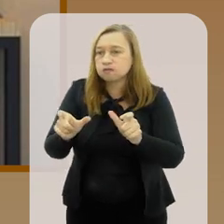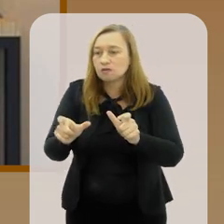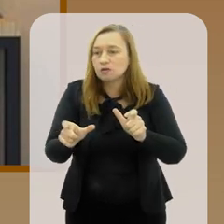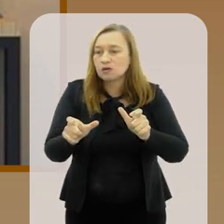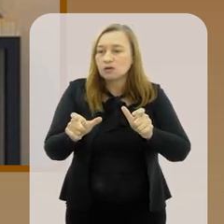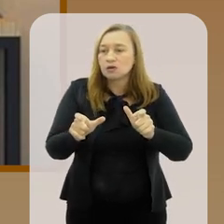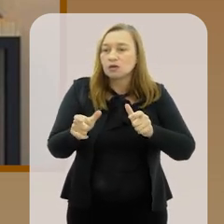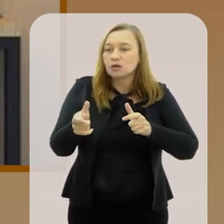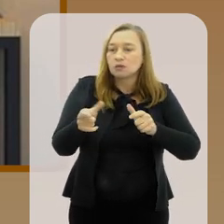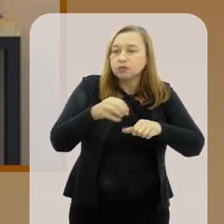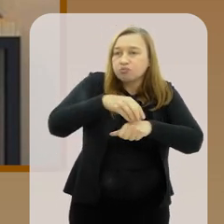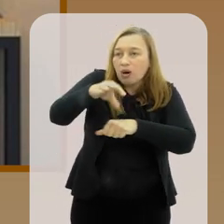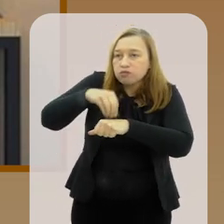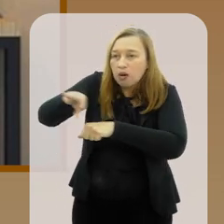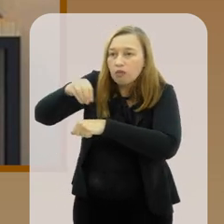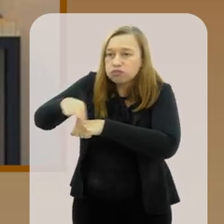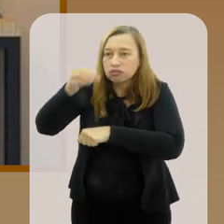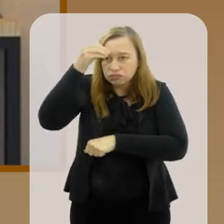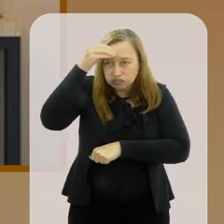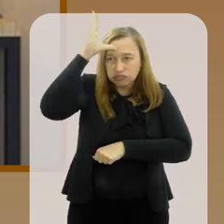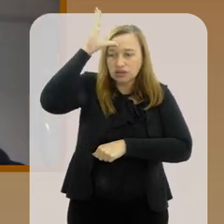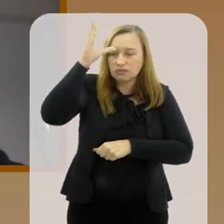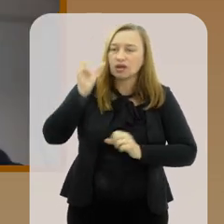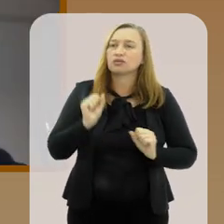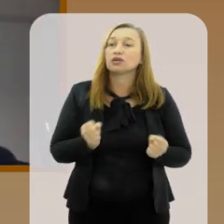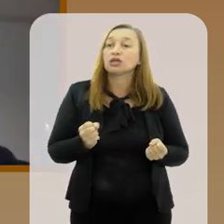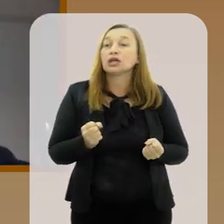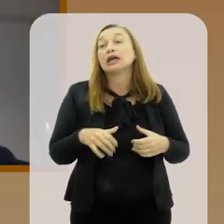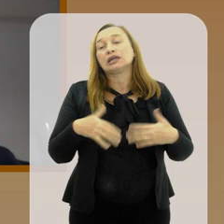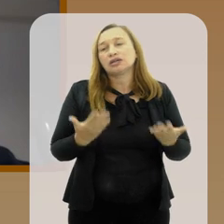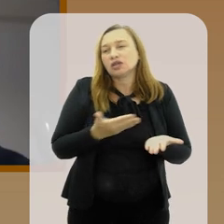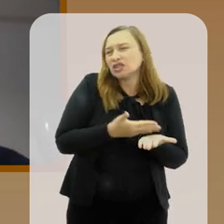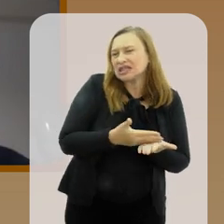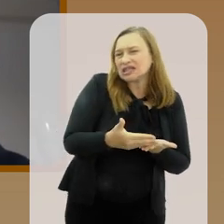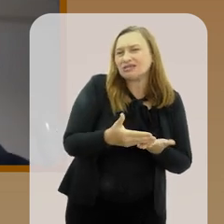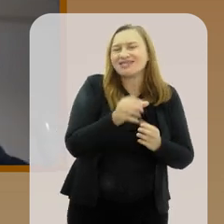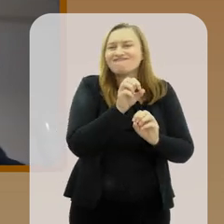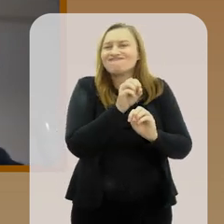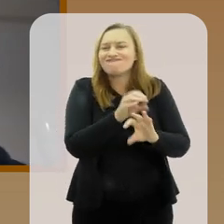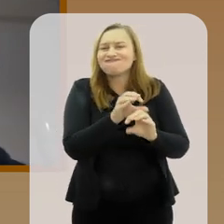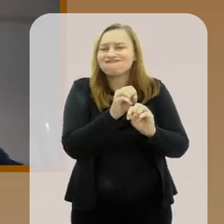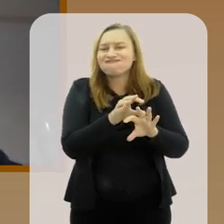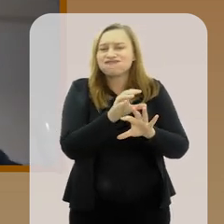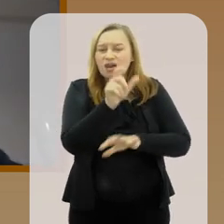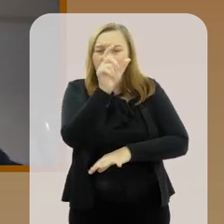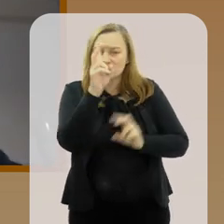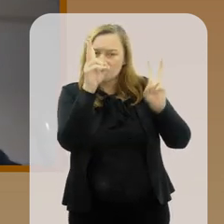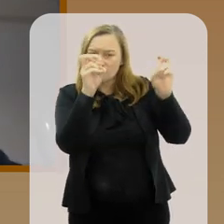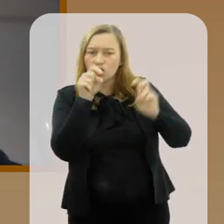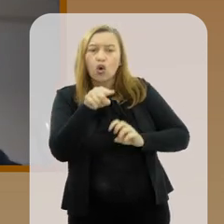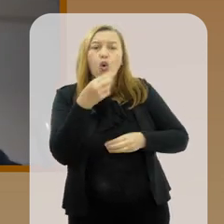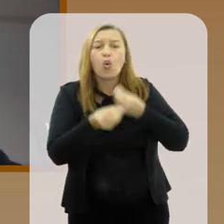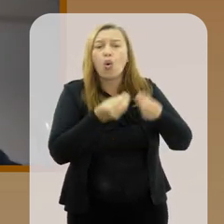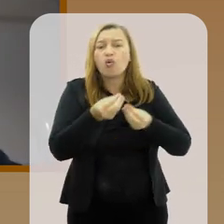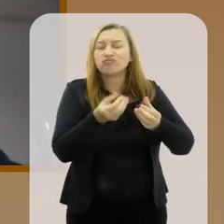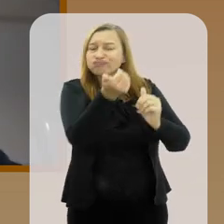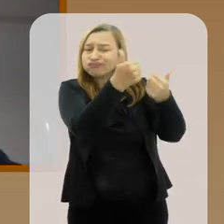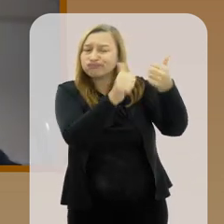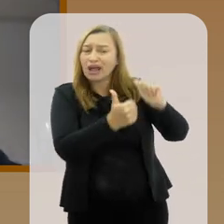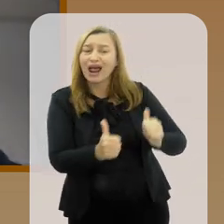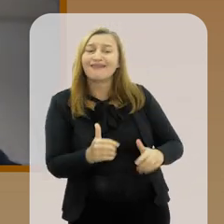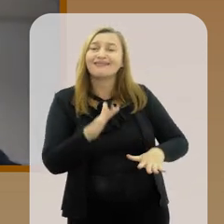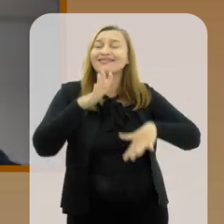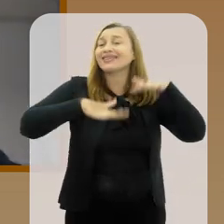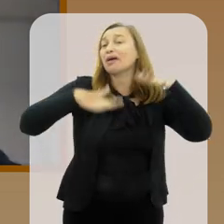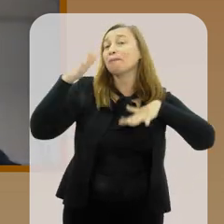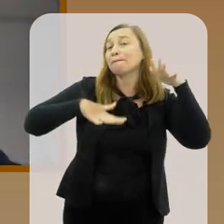facilitar a transmissão desse conhecimento? Bom, inicialmente, essa questão educacional, a maneira como você vai